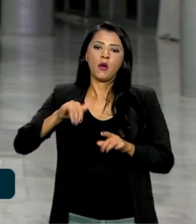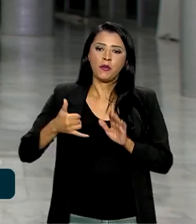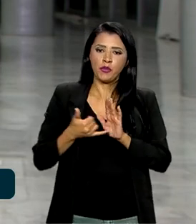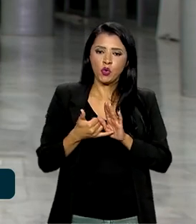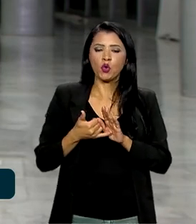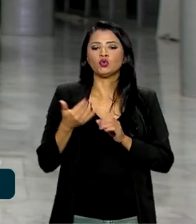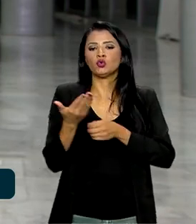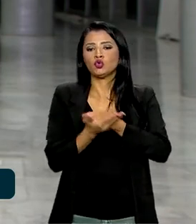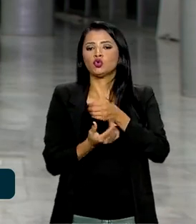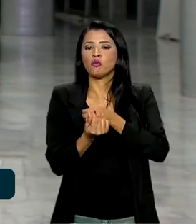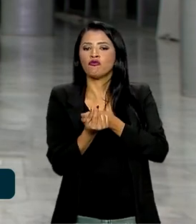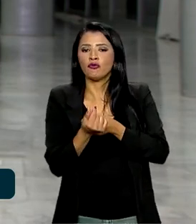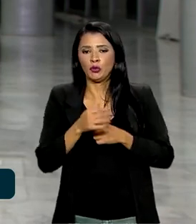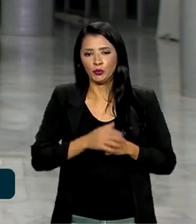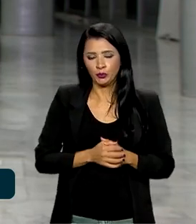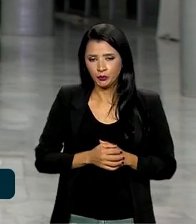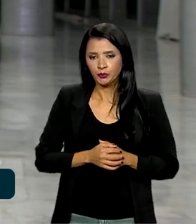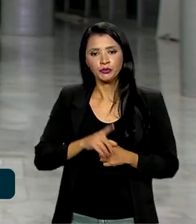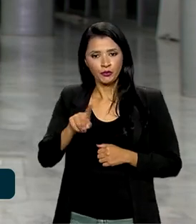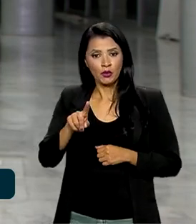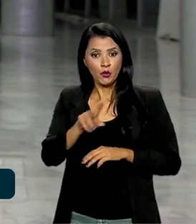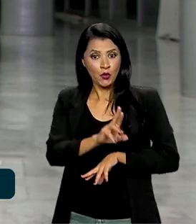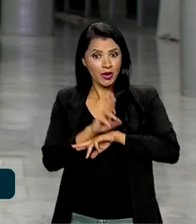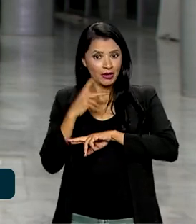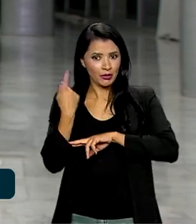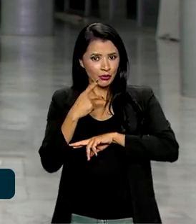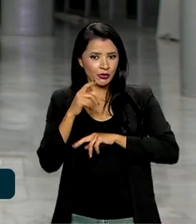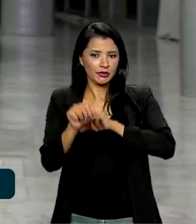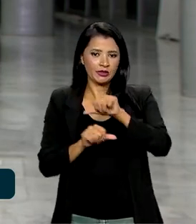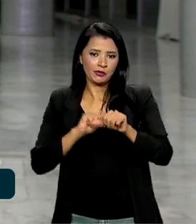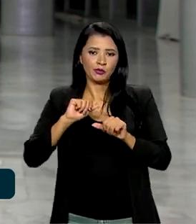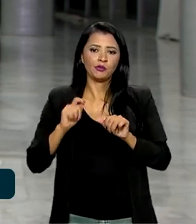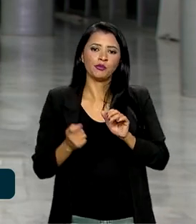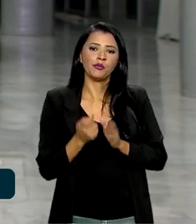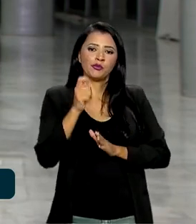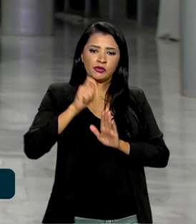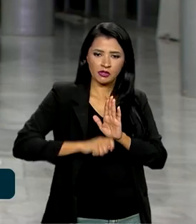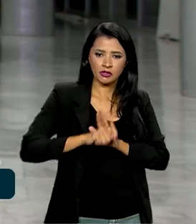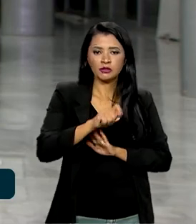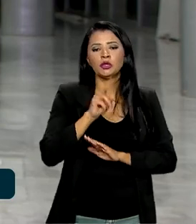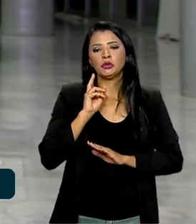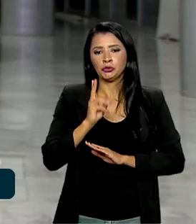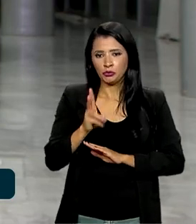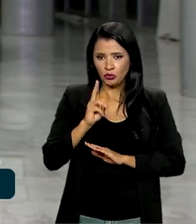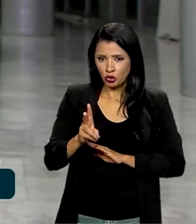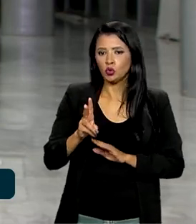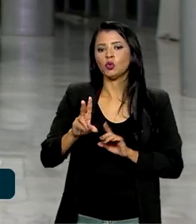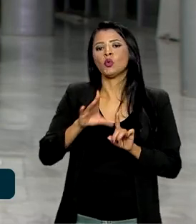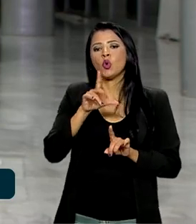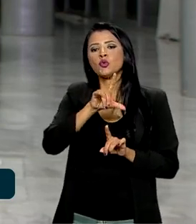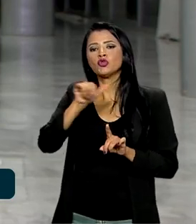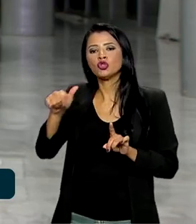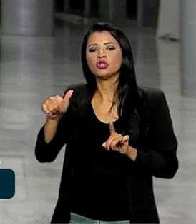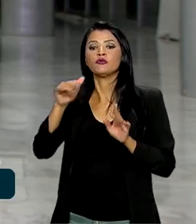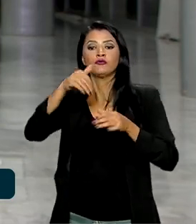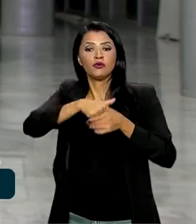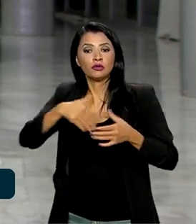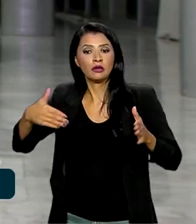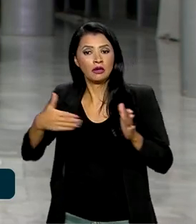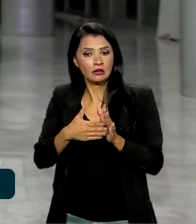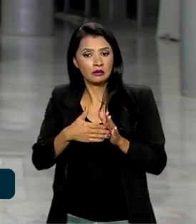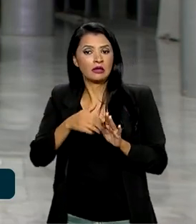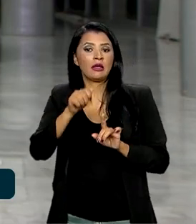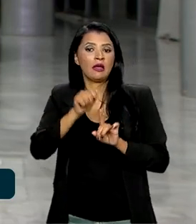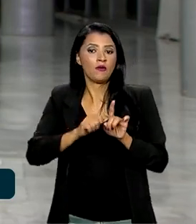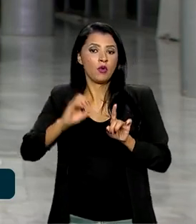Valor Agregado. O relator da reforma tributária no Senado manteve o cronograma de votar a matéria até o final do mês de